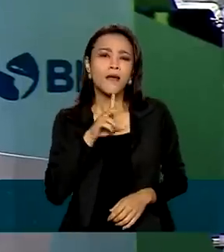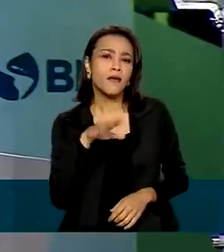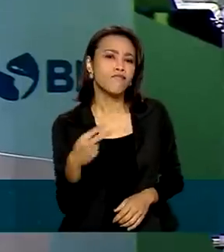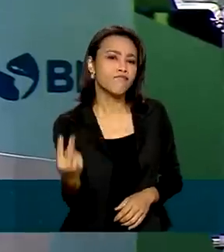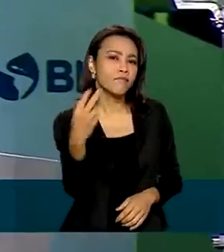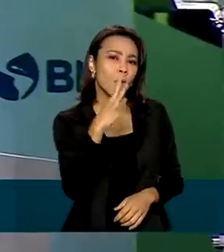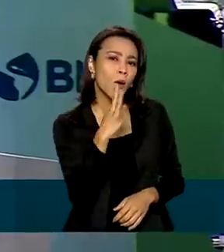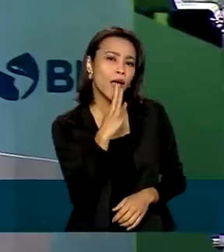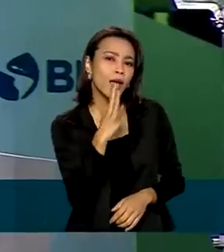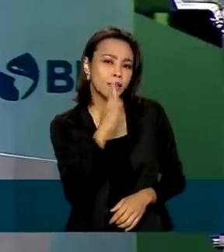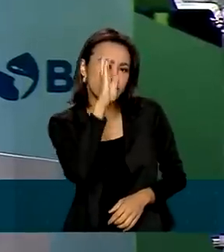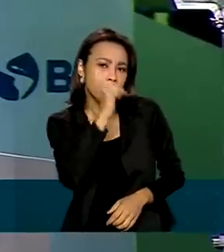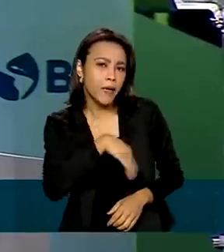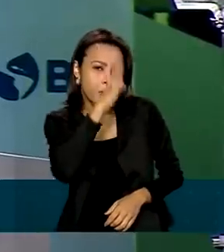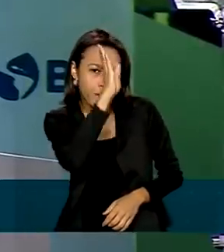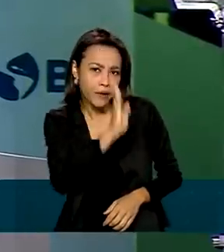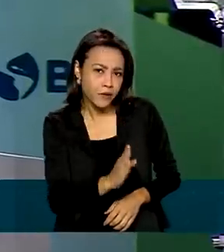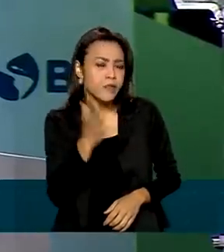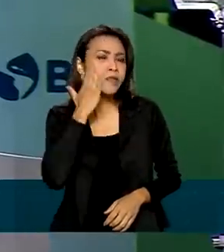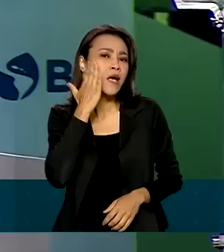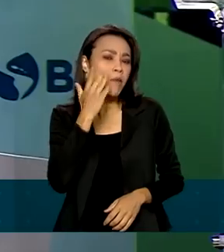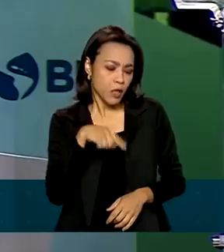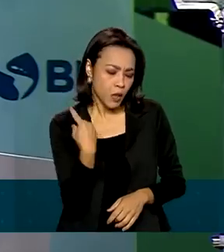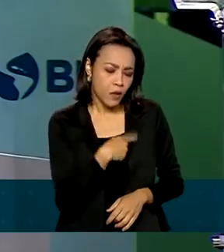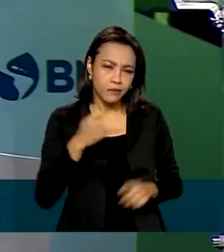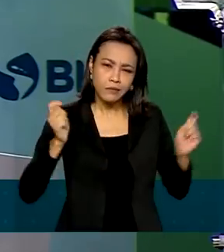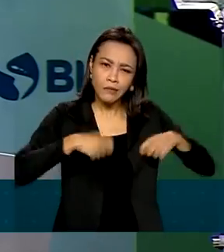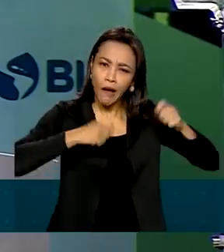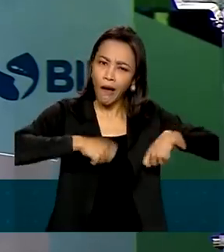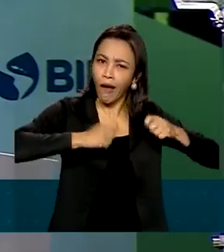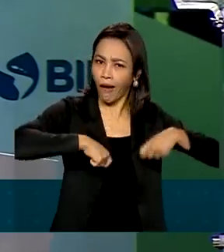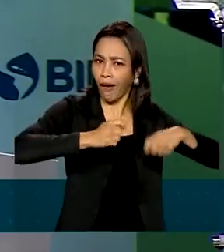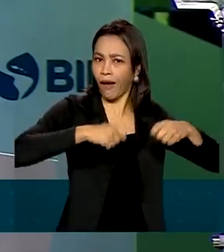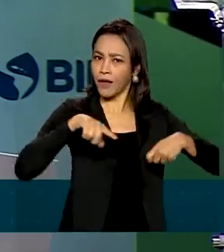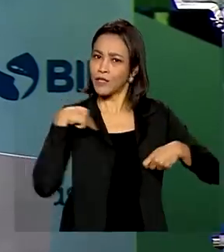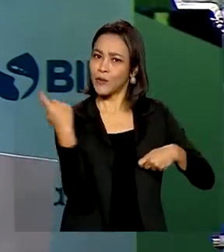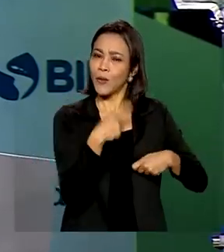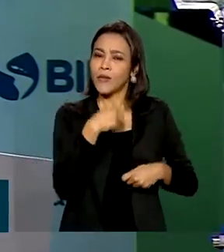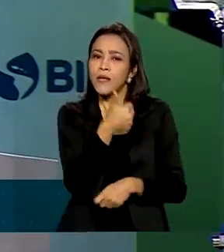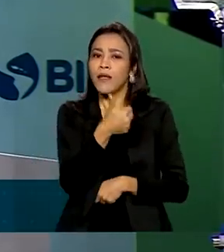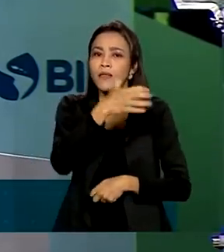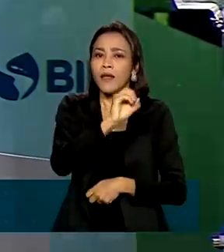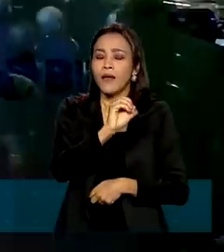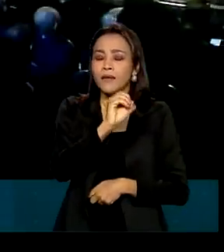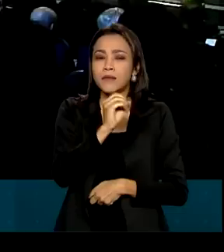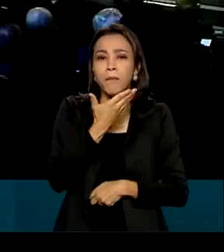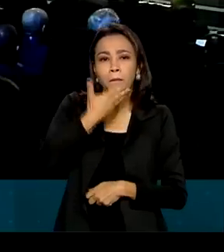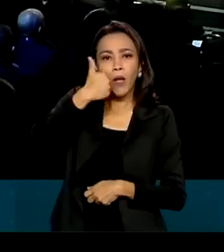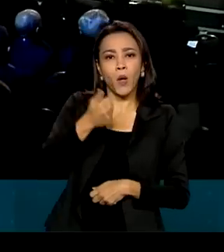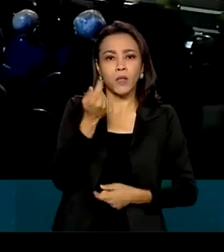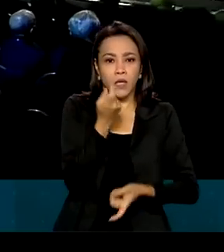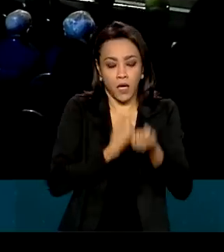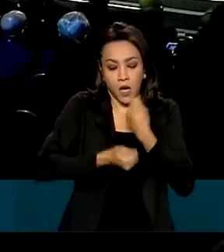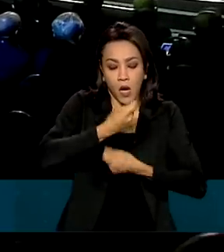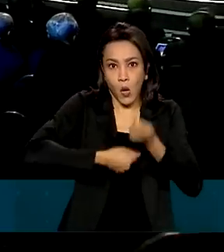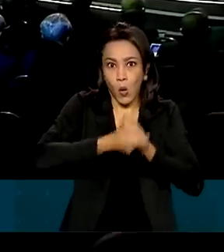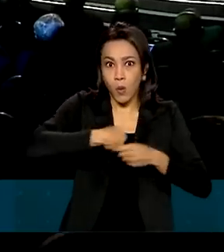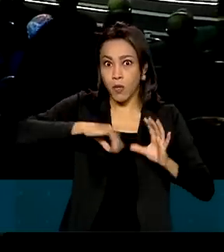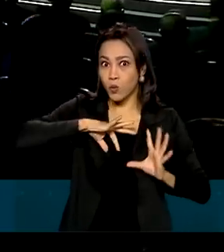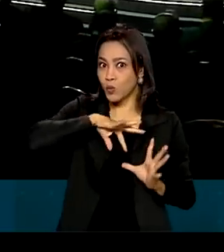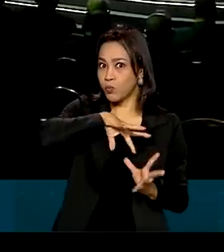brasileiros, somos capazes. Não é obra do acaso que tenhamos voltado a ser uma das dez maiores economias do mundo. Uma economia com uma base